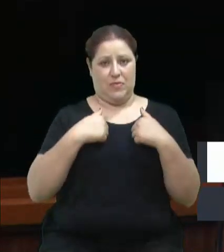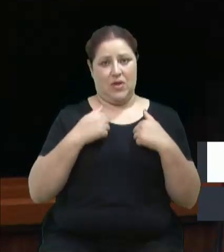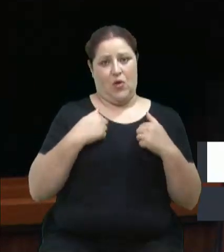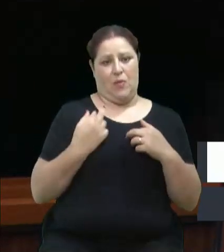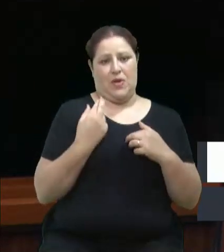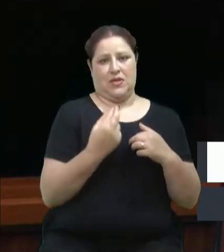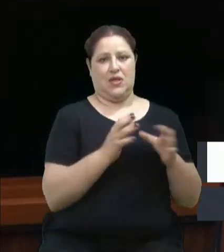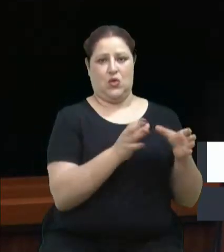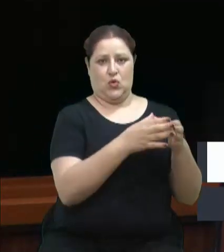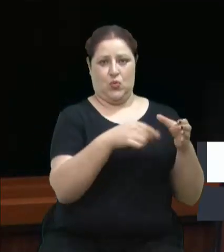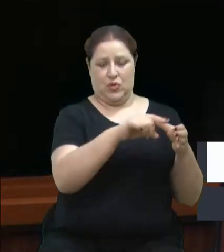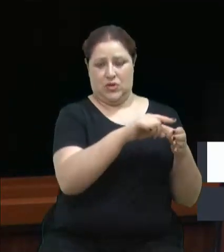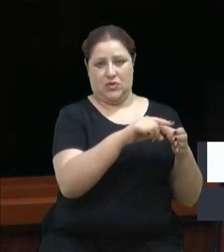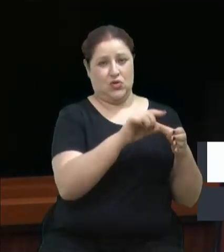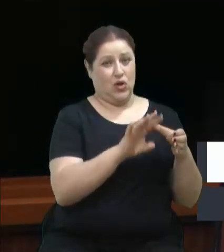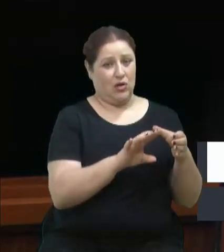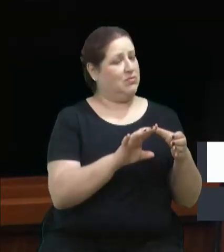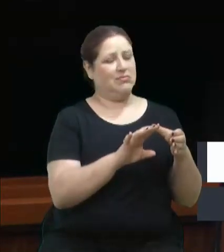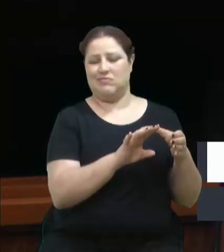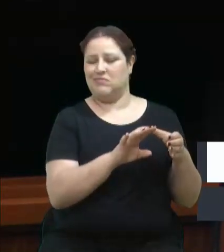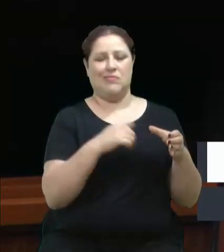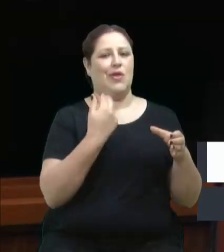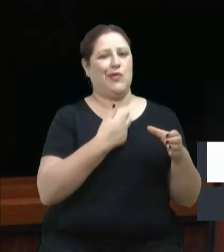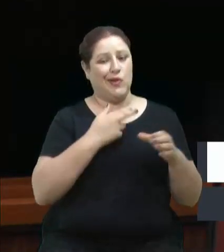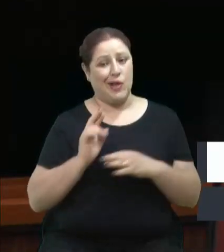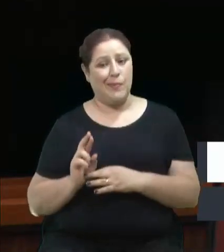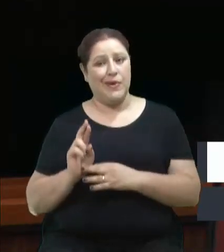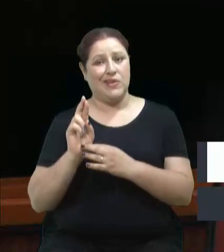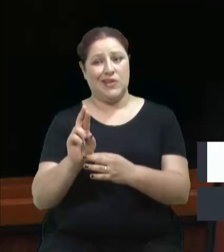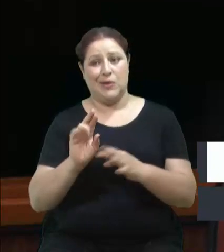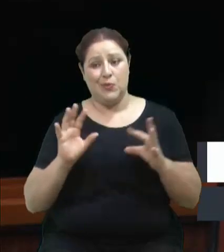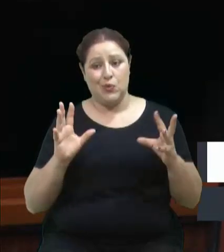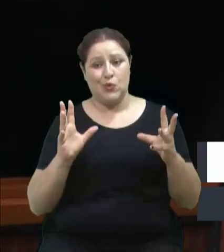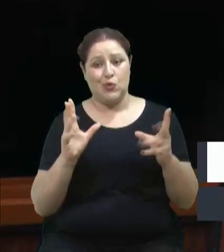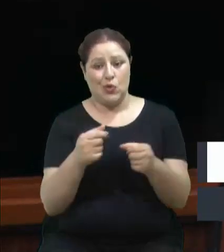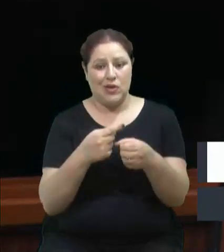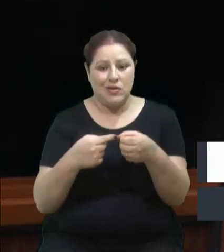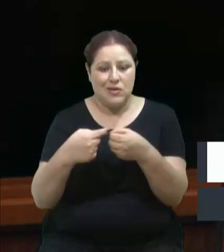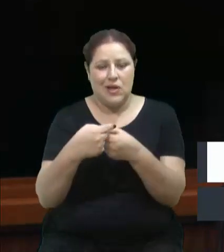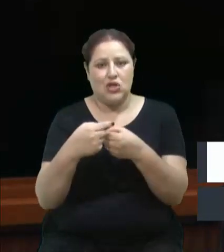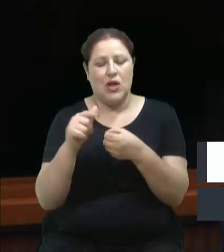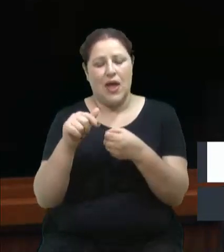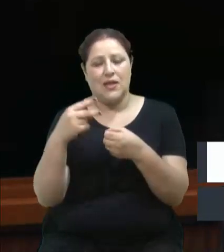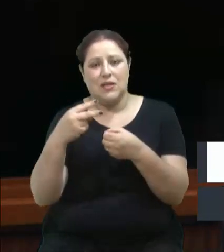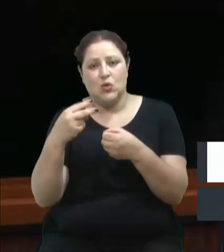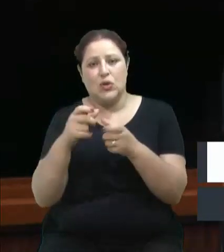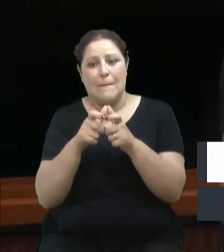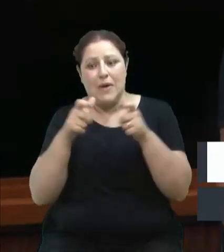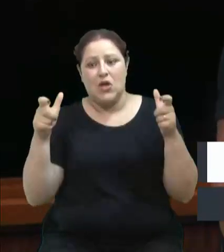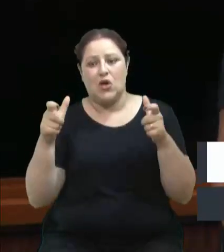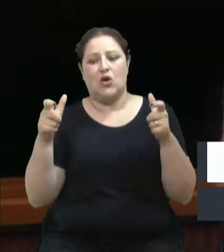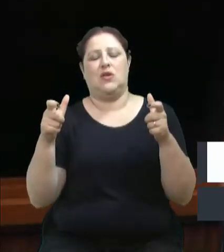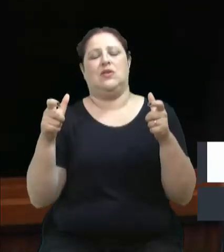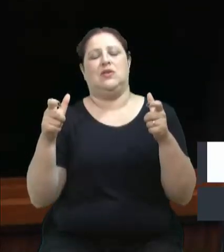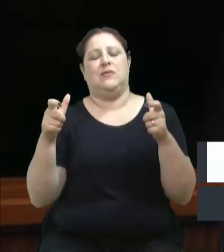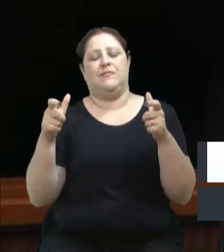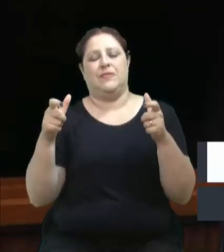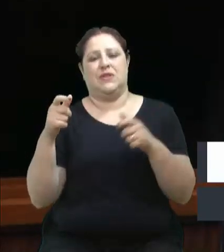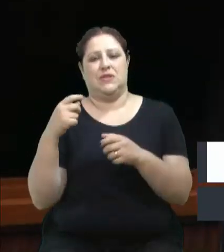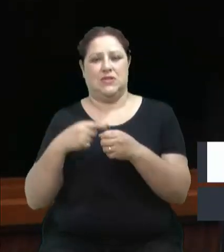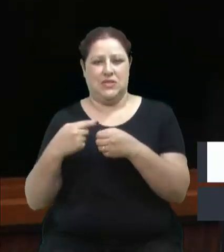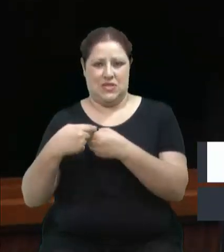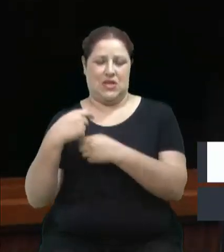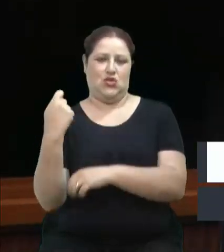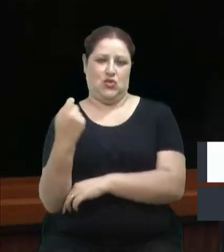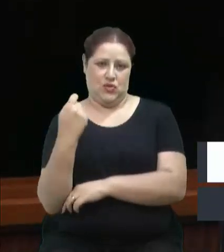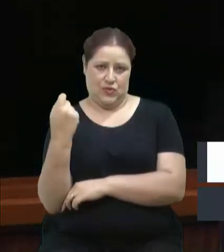precisamos ter essa responsabilidade. Então, nesse sentido, eu lamento um pouco que esta casa, acho